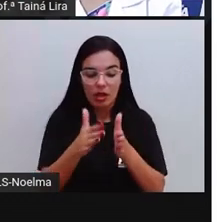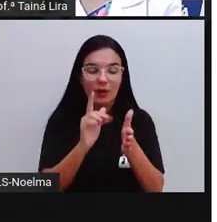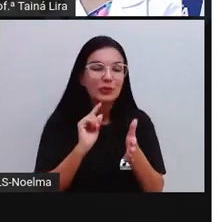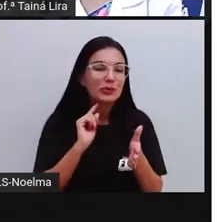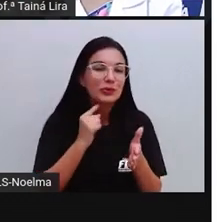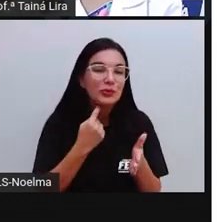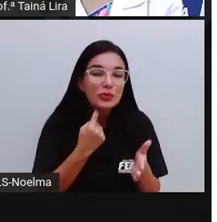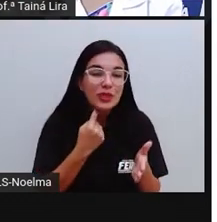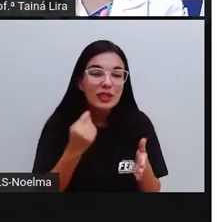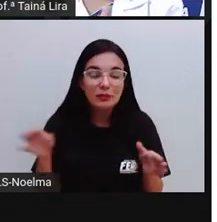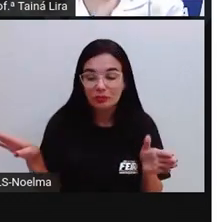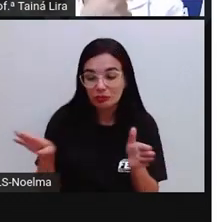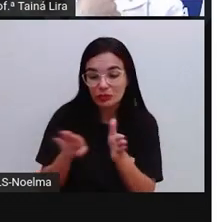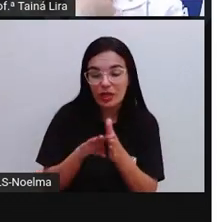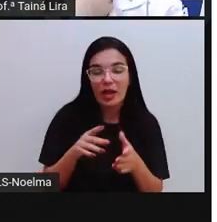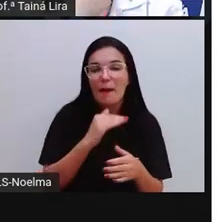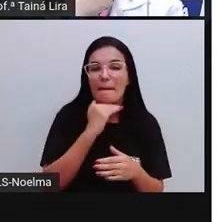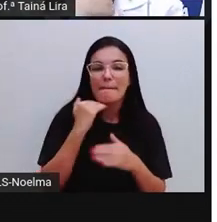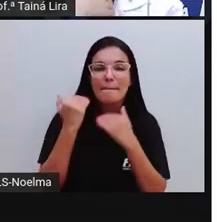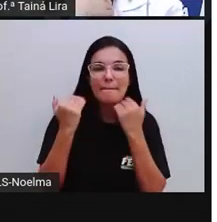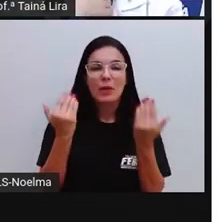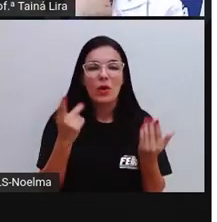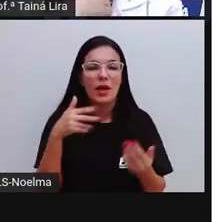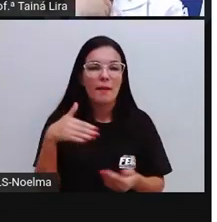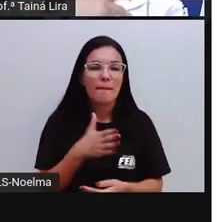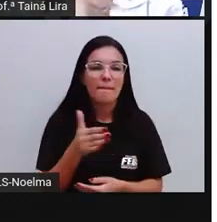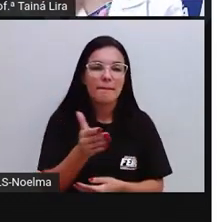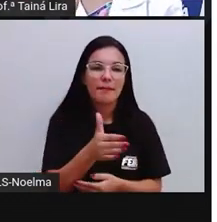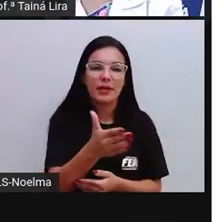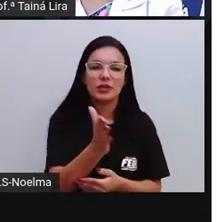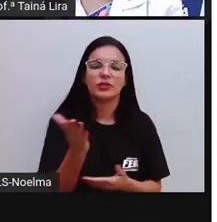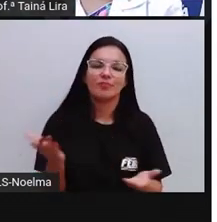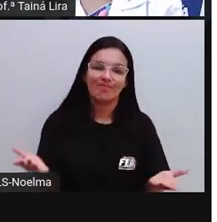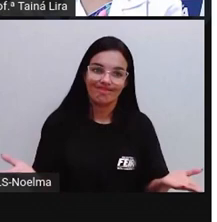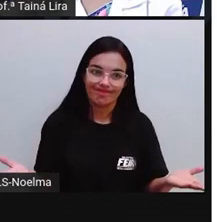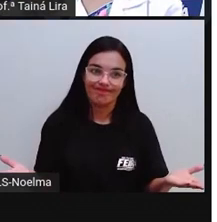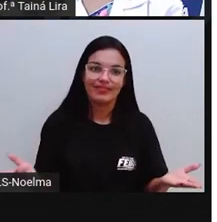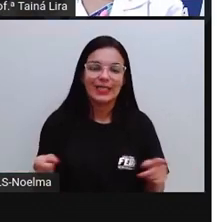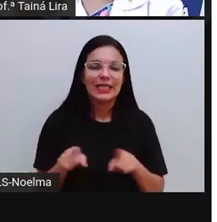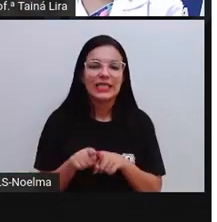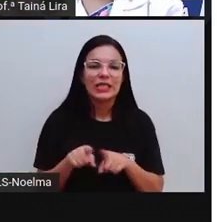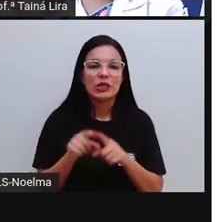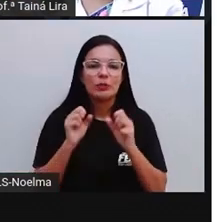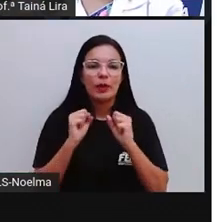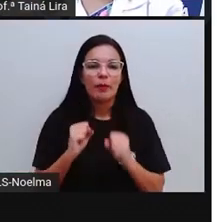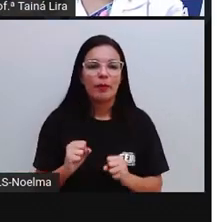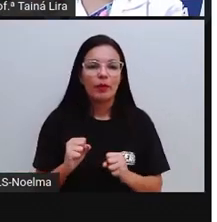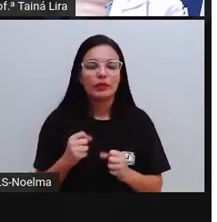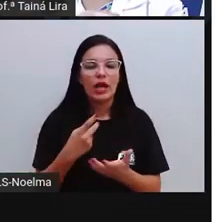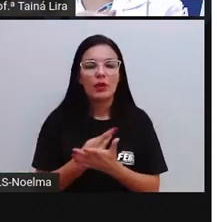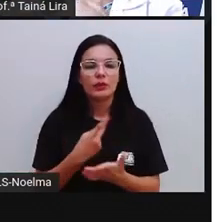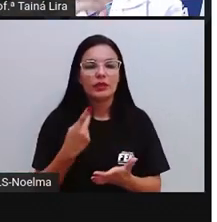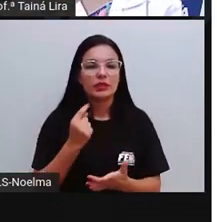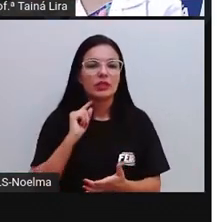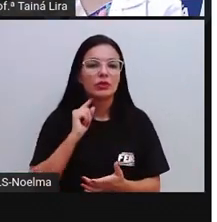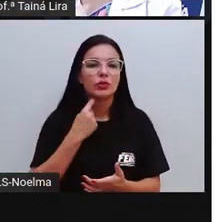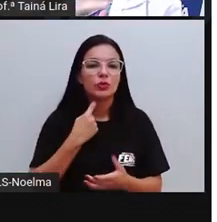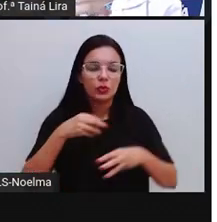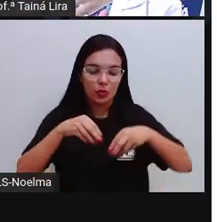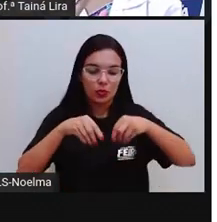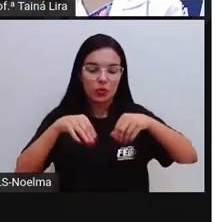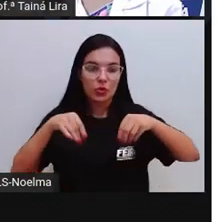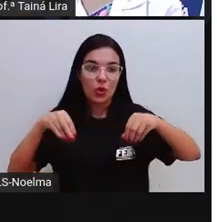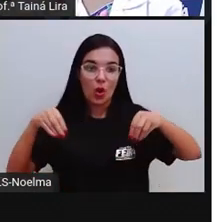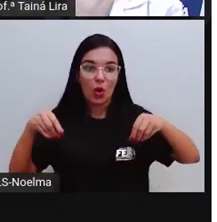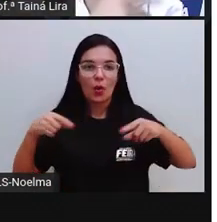matar os peixes que vivem ali, tá? Também pode contaminar o solo, o que é perigosíssimo,